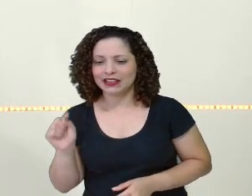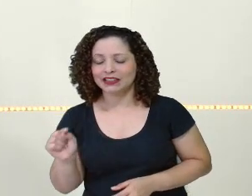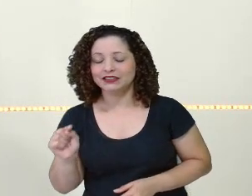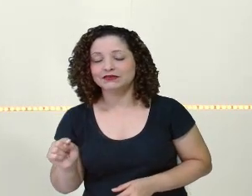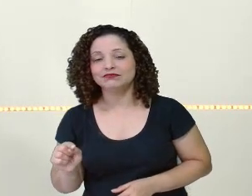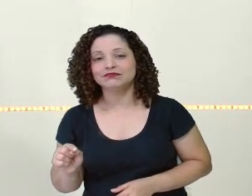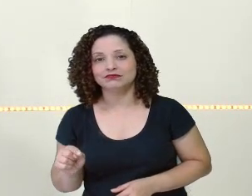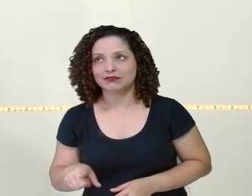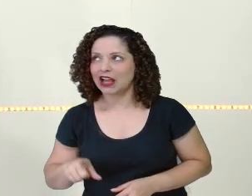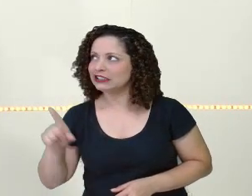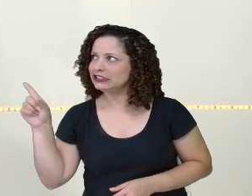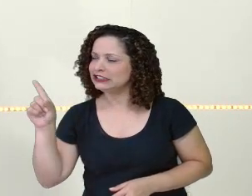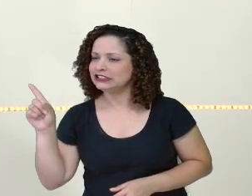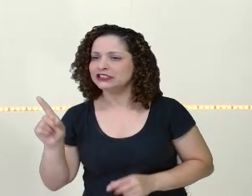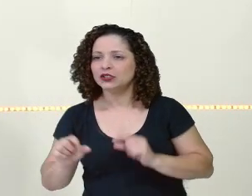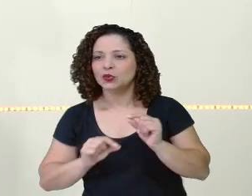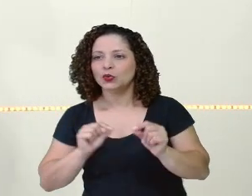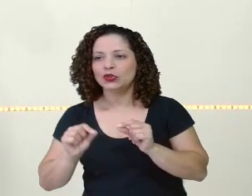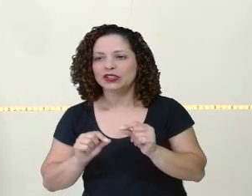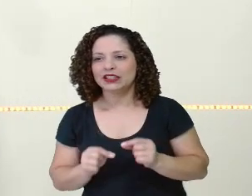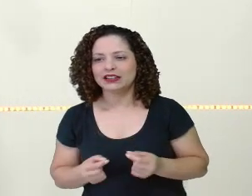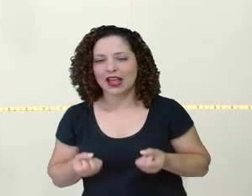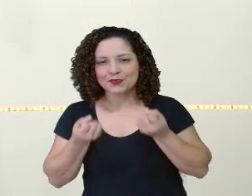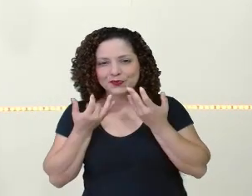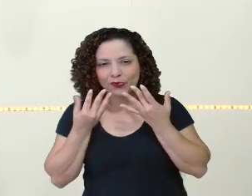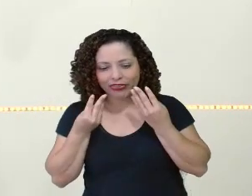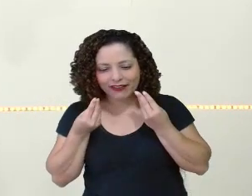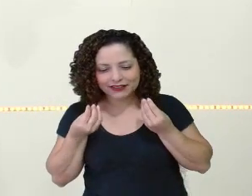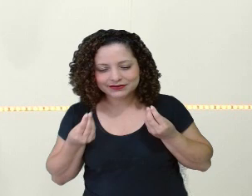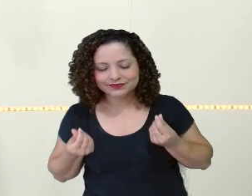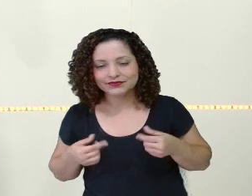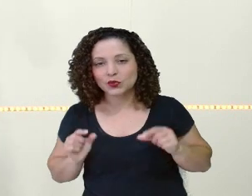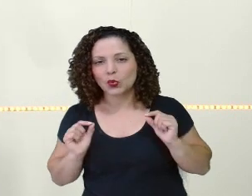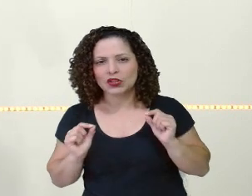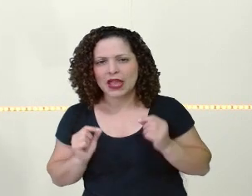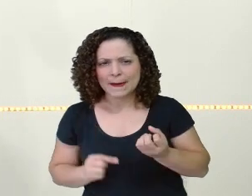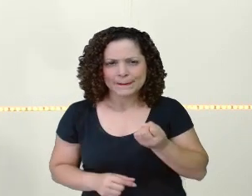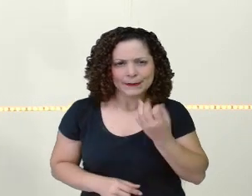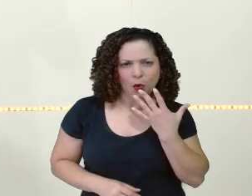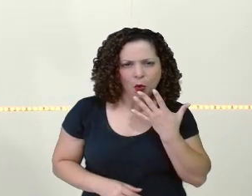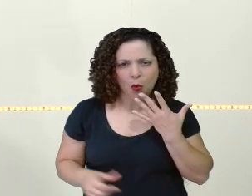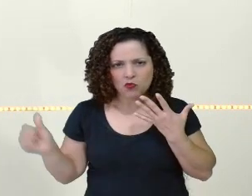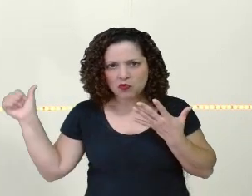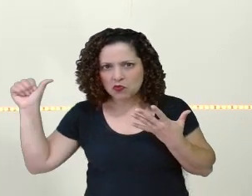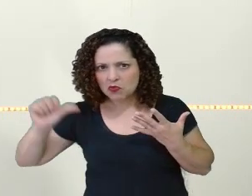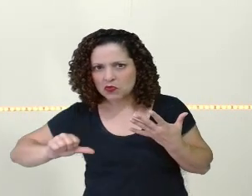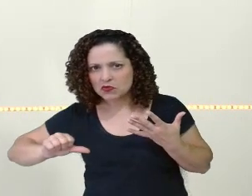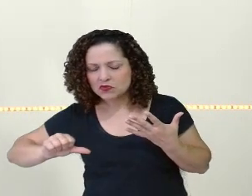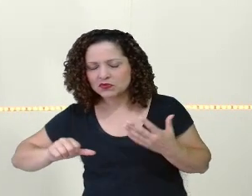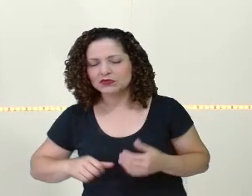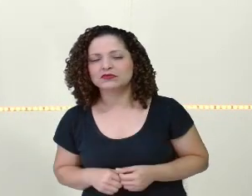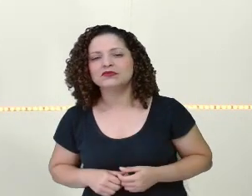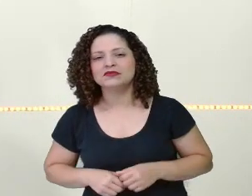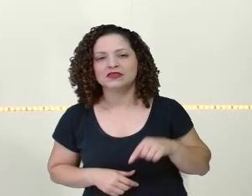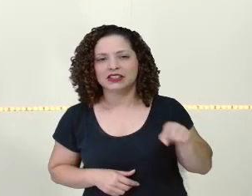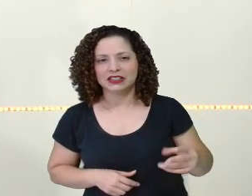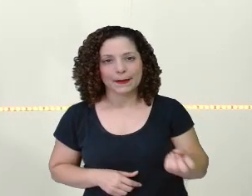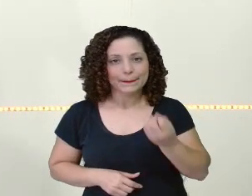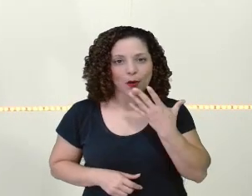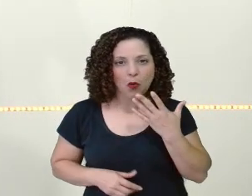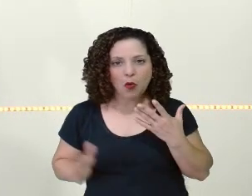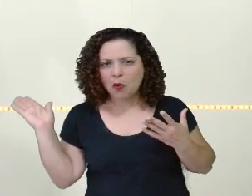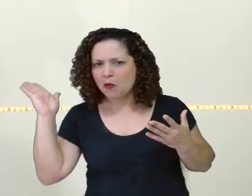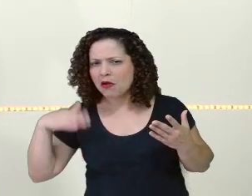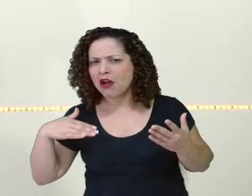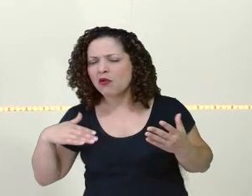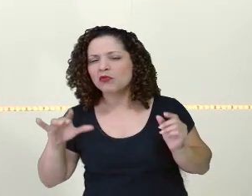Inclusive, nessa imagem, ele tá salivando. Será que ele era bom ou era mal? Era mal ou era bom? E